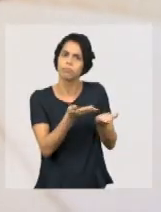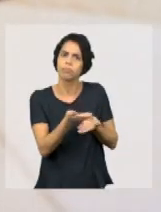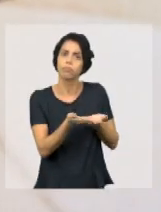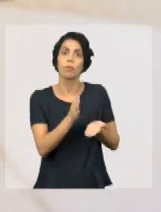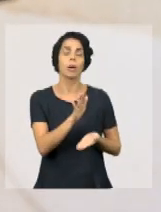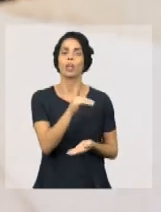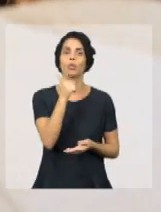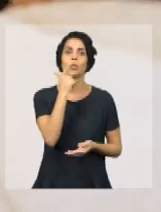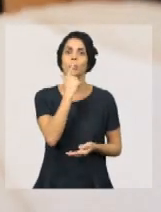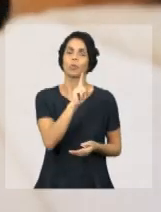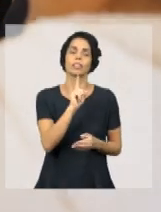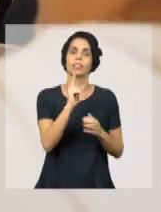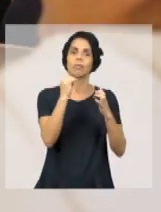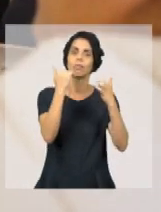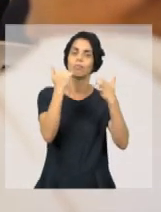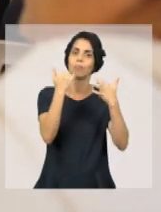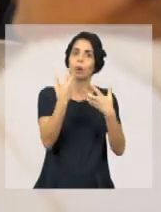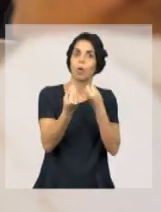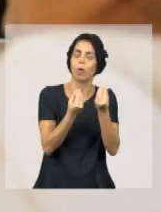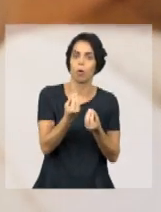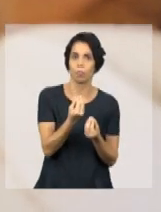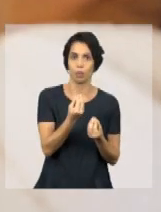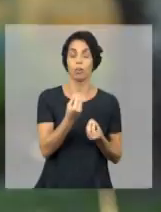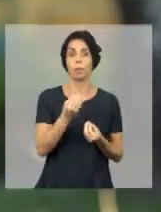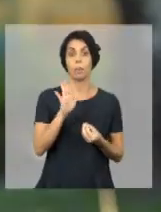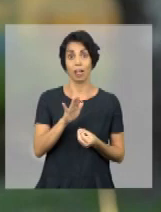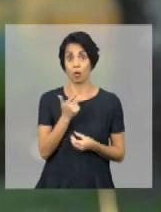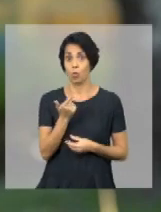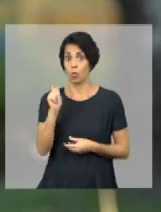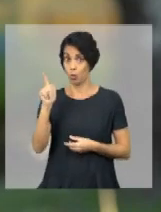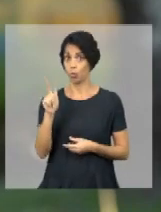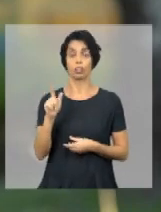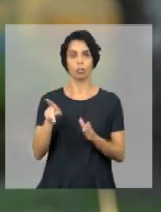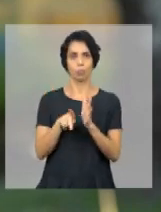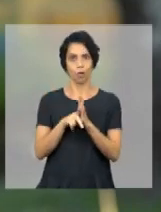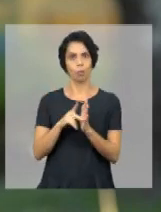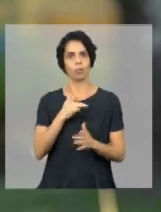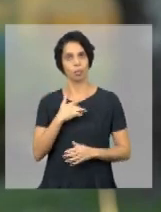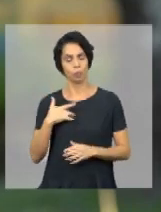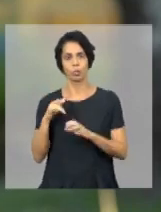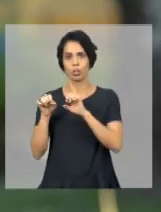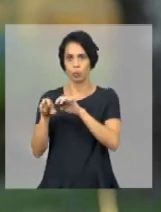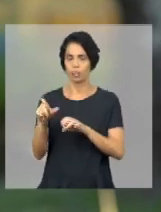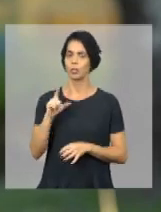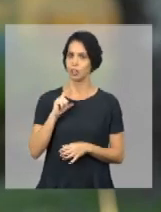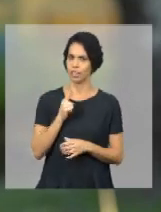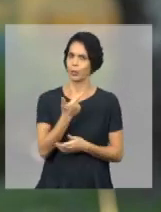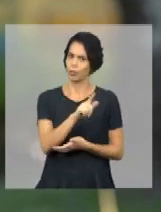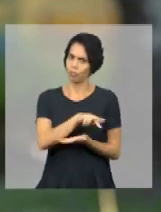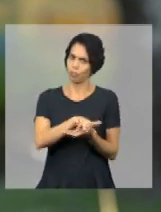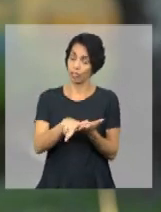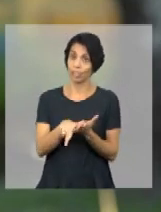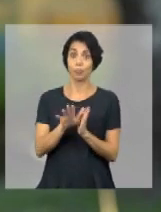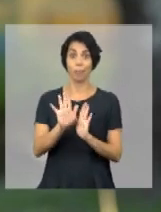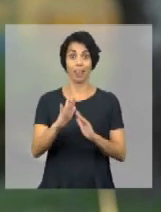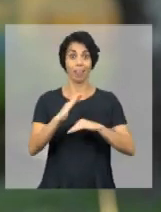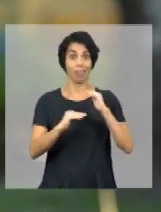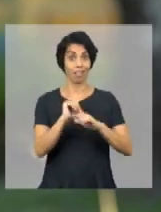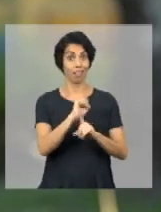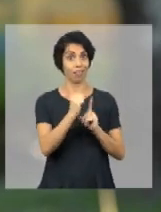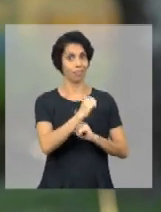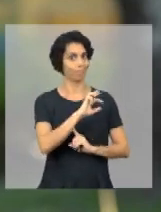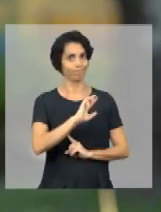conseguia mensurar. As outras políticas, saúde e educação, têm vários indicadores. Assistência, não.